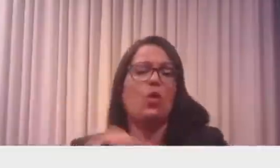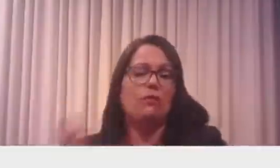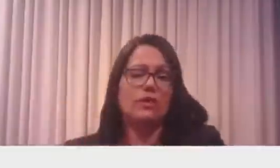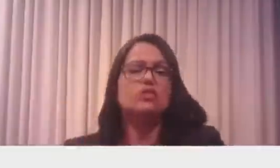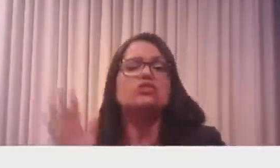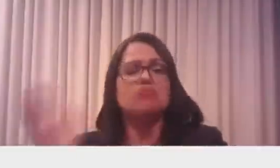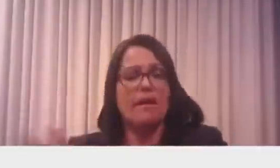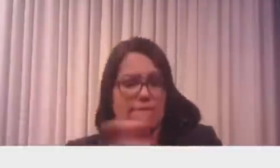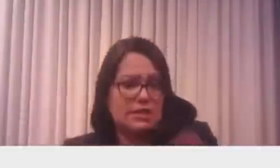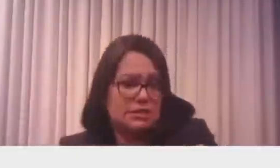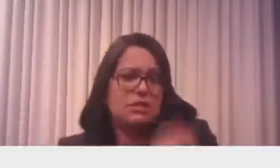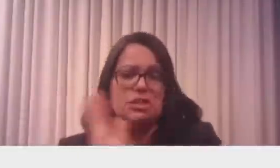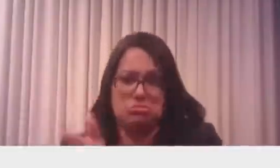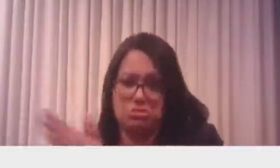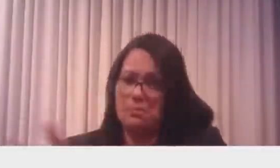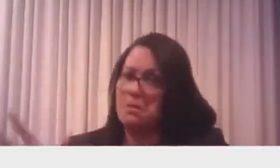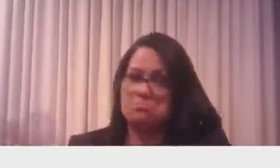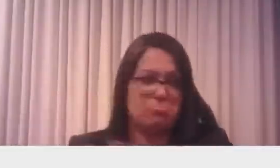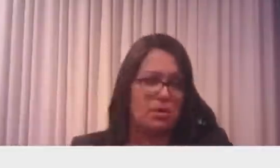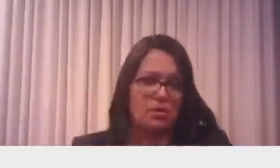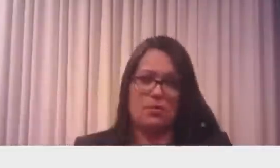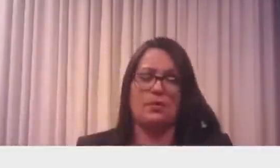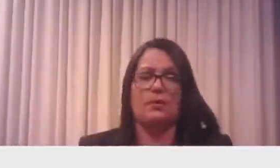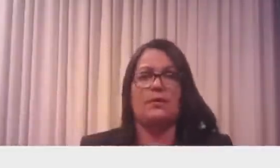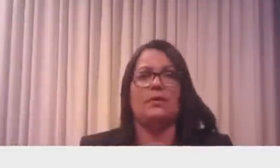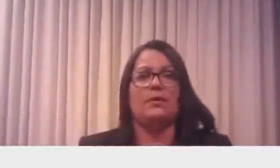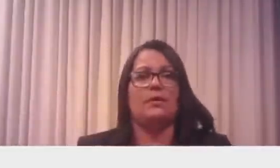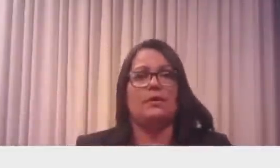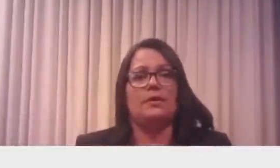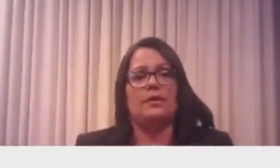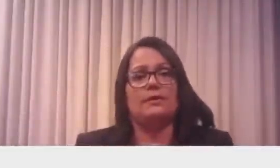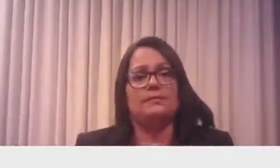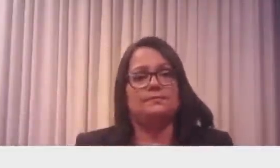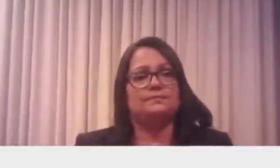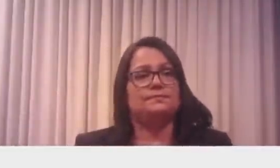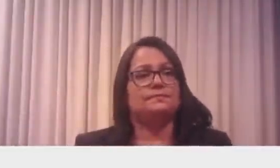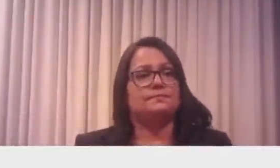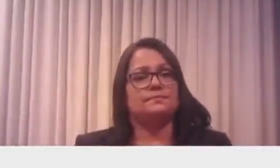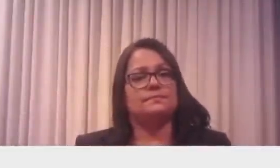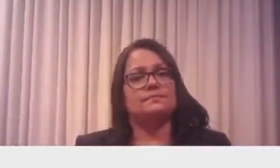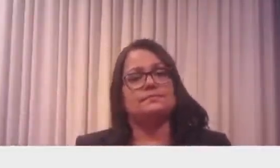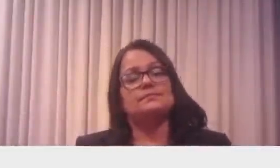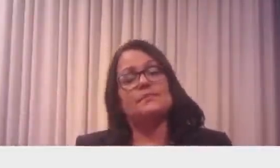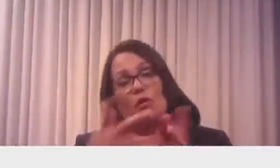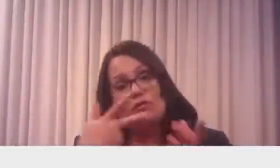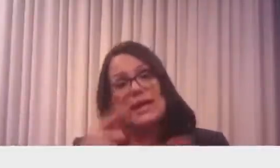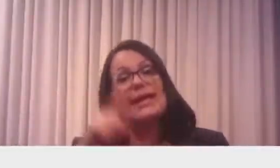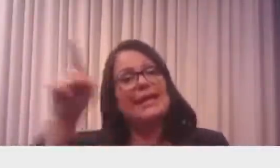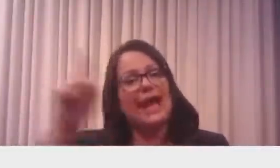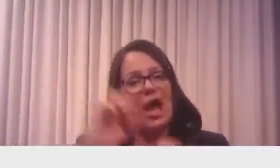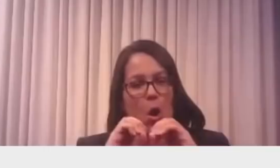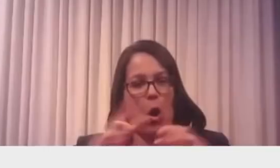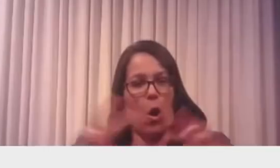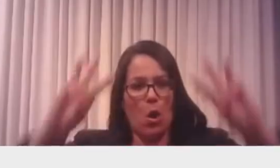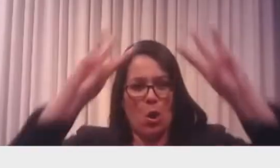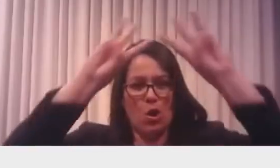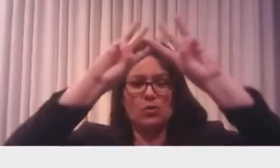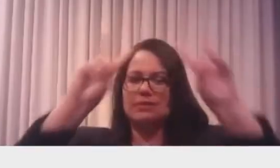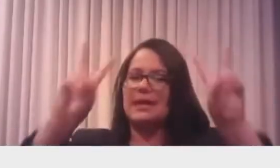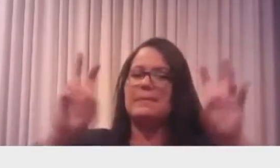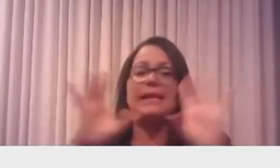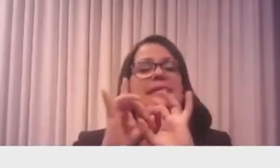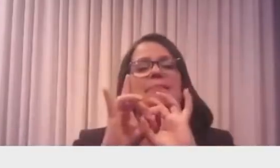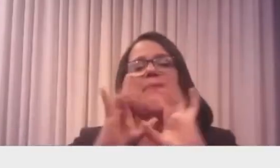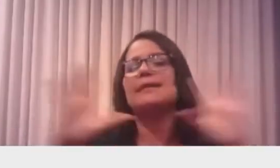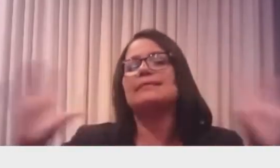vacina também. Está certo? A liberdade não tem preço, eu falei lá em liberdade do ser humano, passa pela